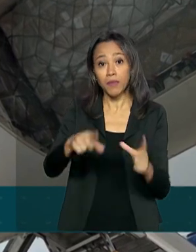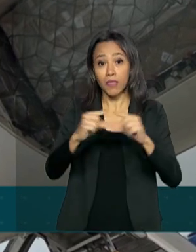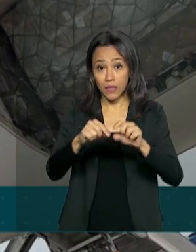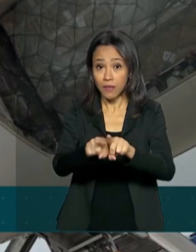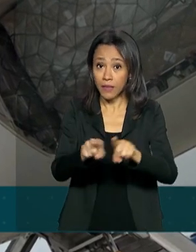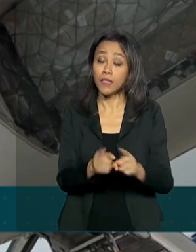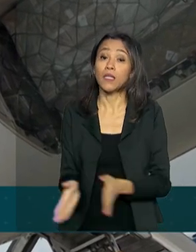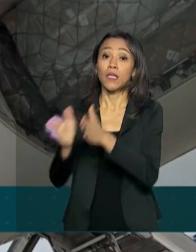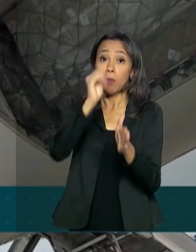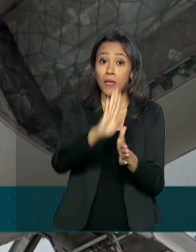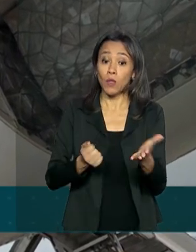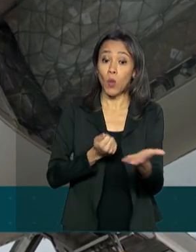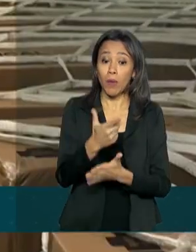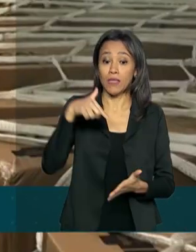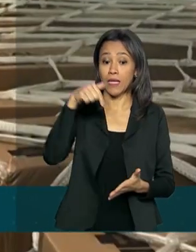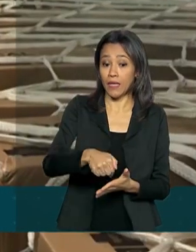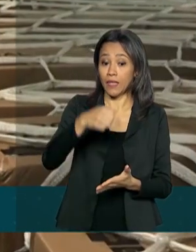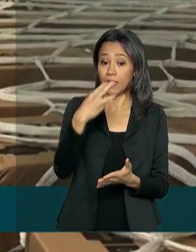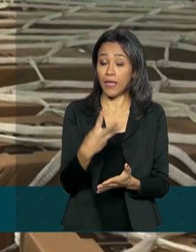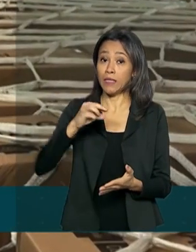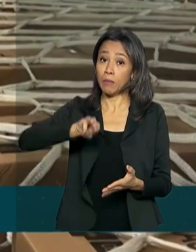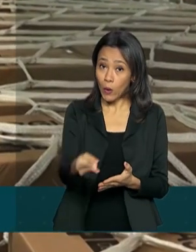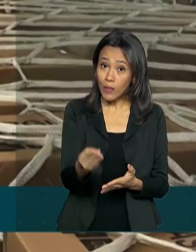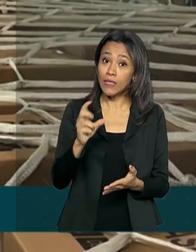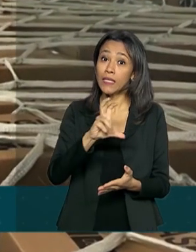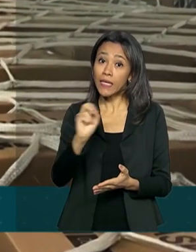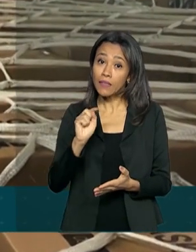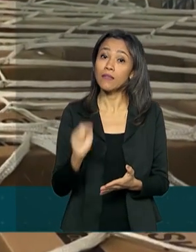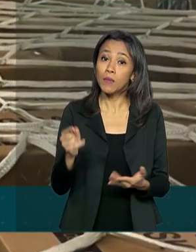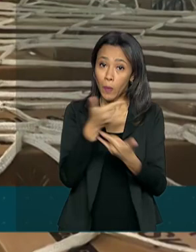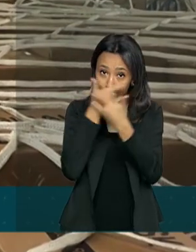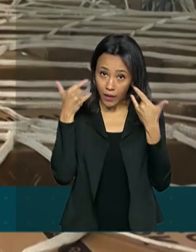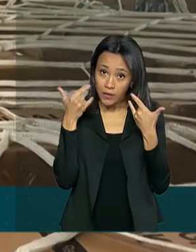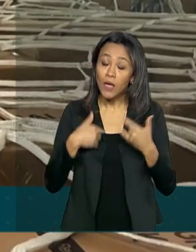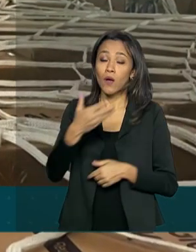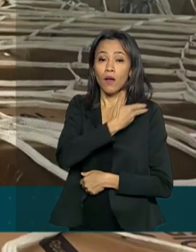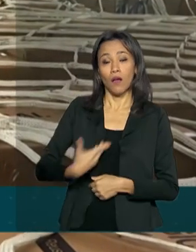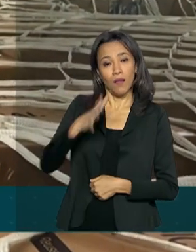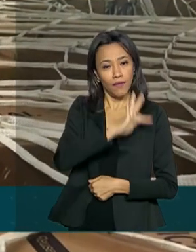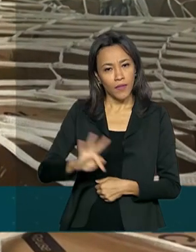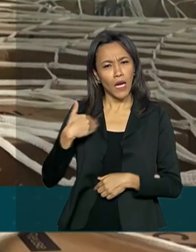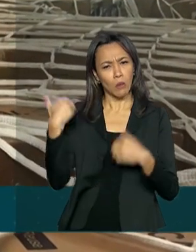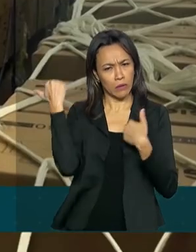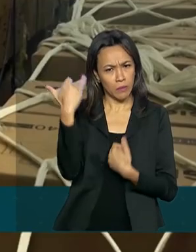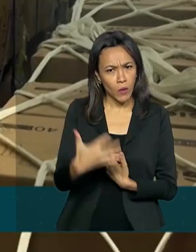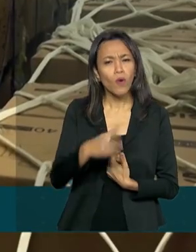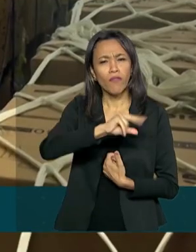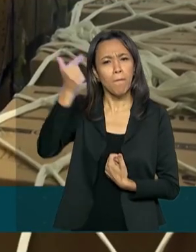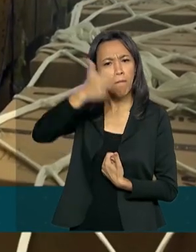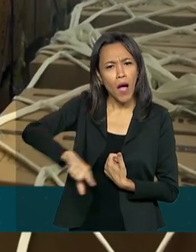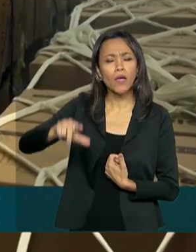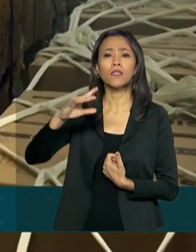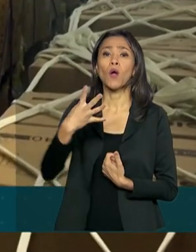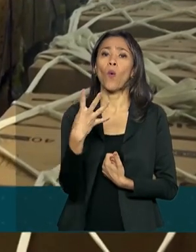O Brasil já comprou 73,5 milhões de máscaras. O governo federal informou que ainda vai fretar outros 40 voos